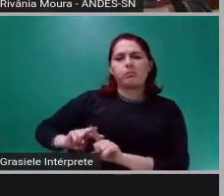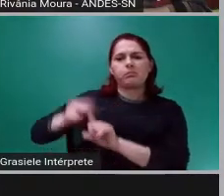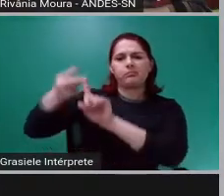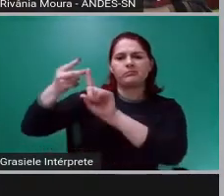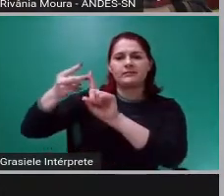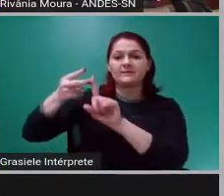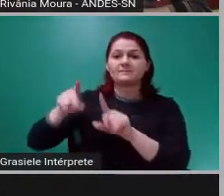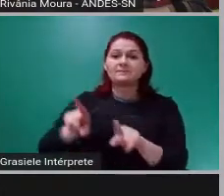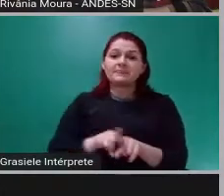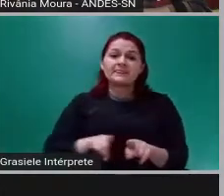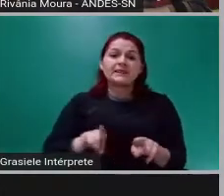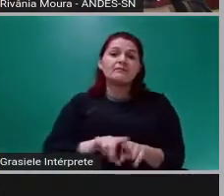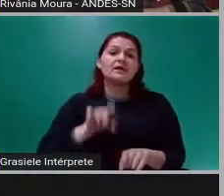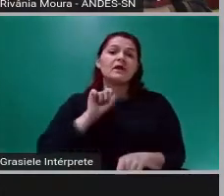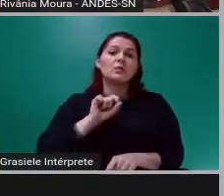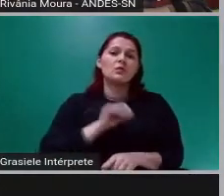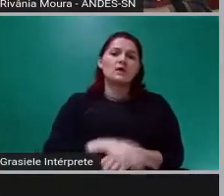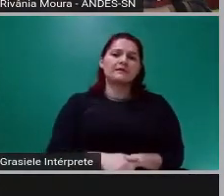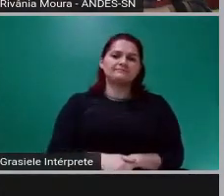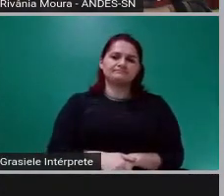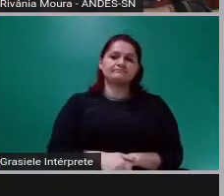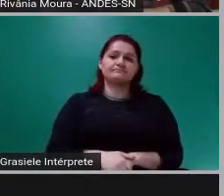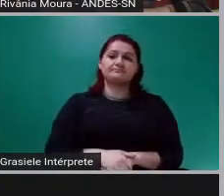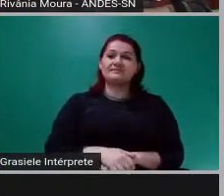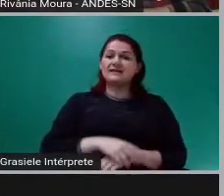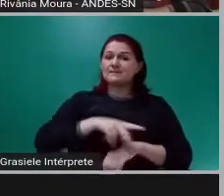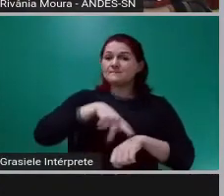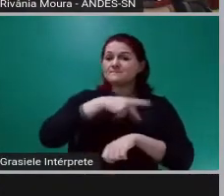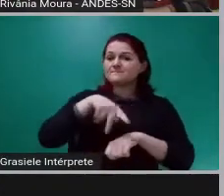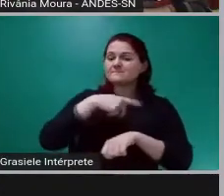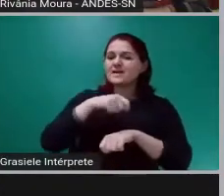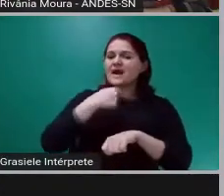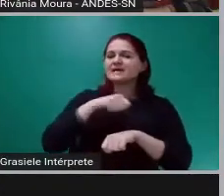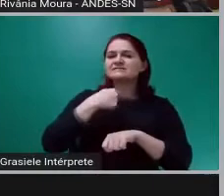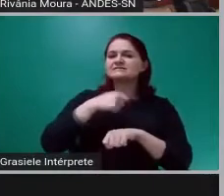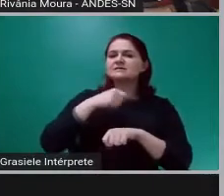do país, de toda a política econômica,